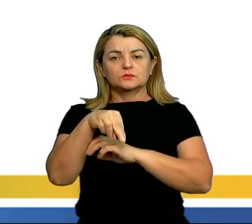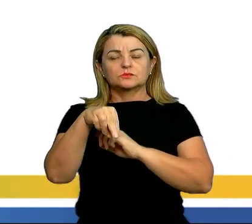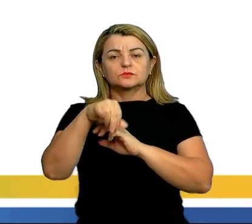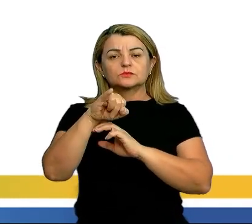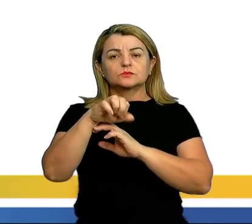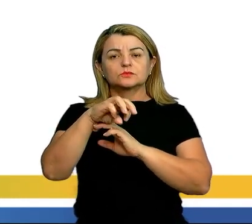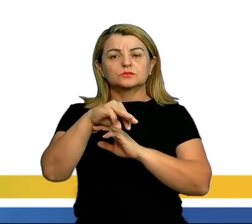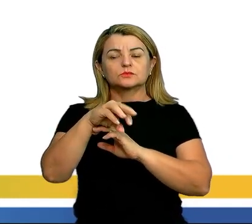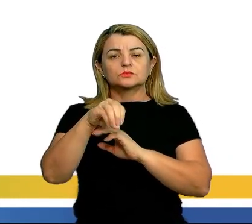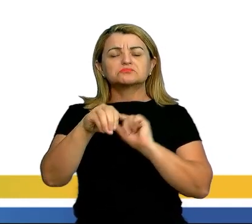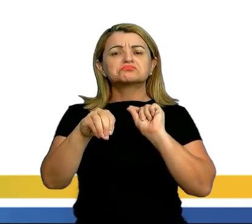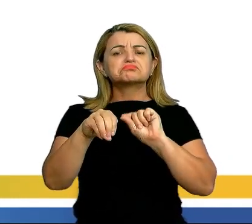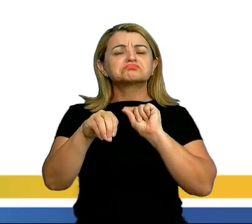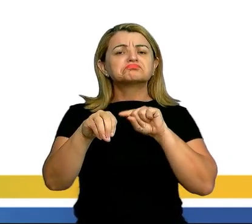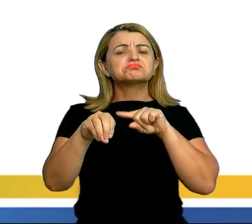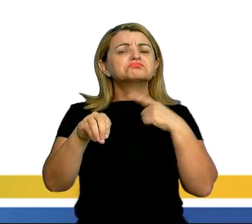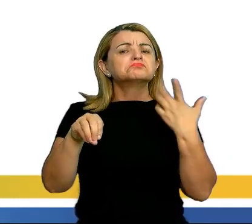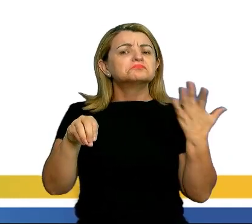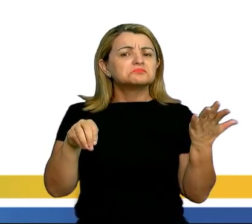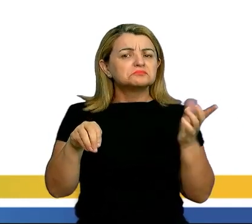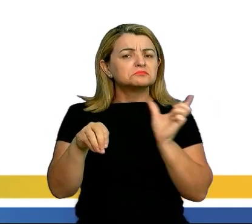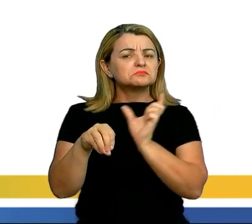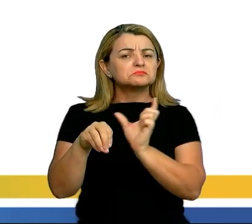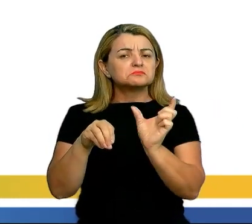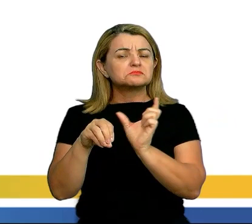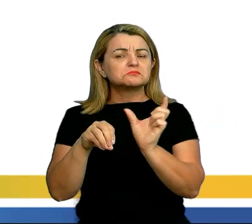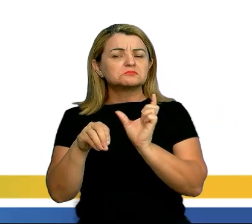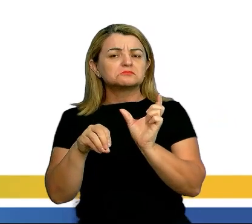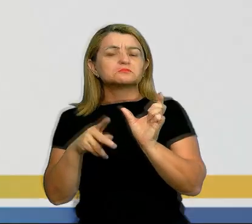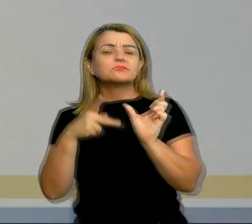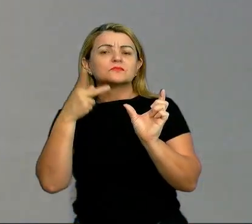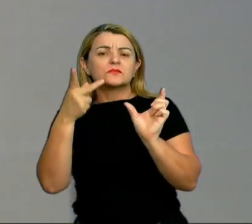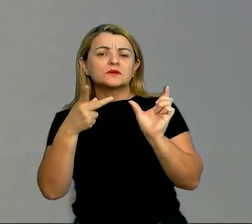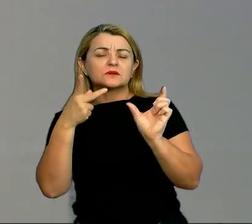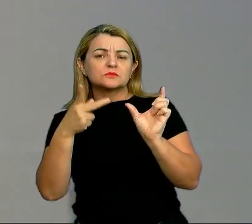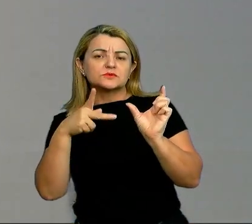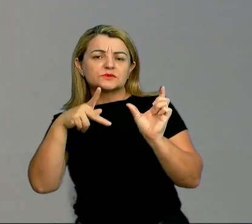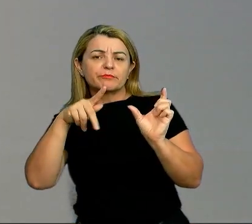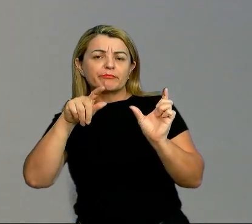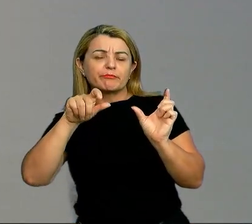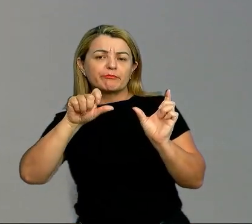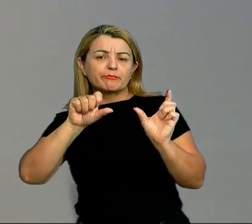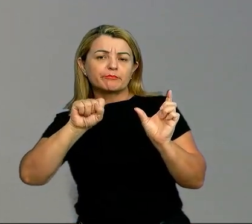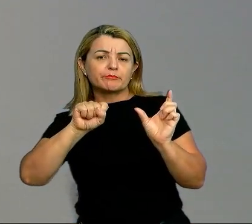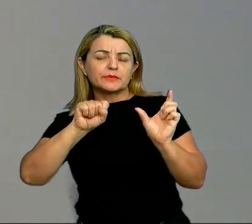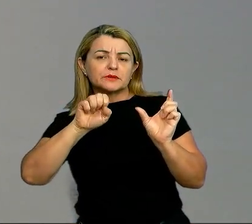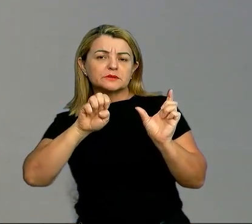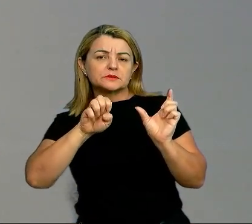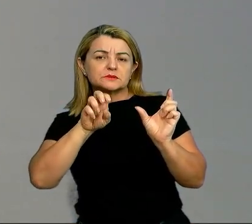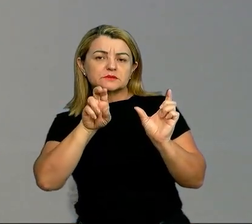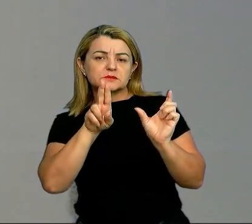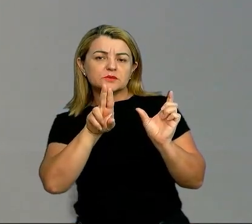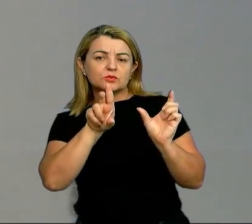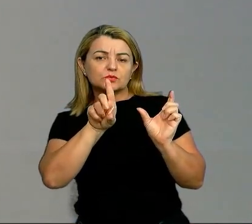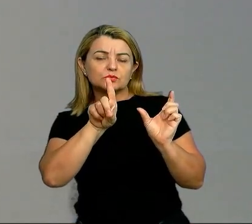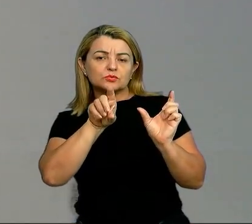anteriores sobre pseudônimo? Aqui a gente tem uma diferença entre heterônimo e pseudônimo, em que